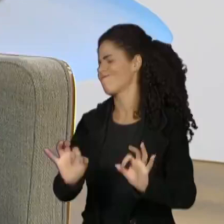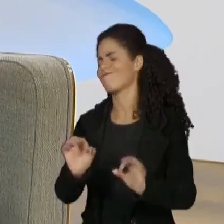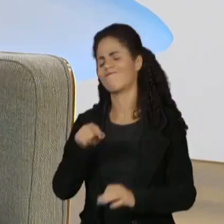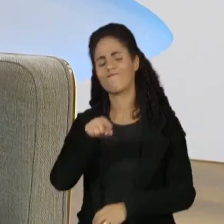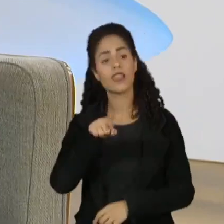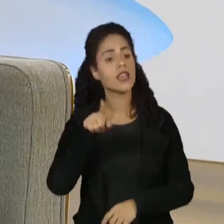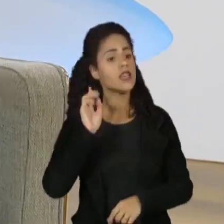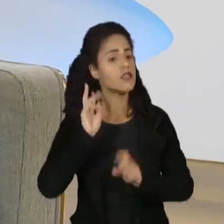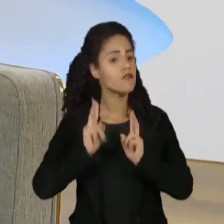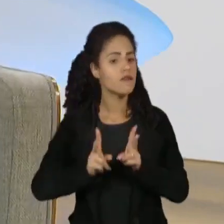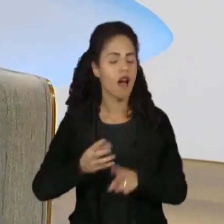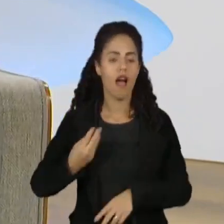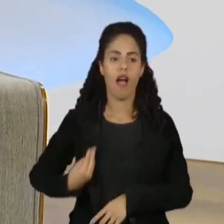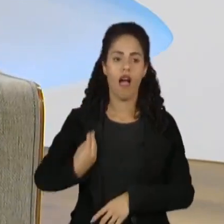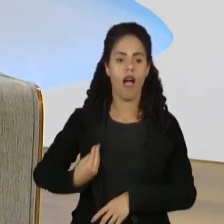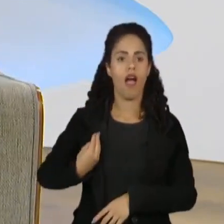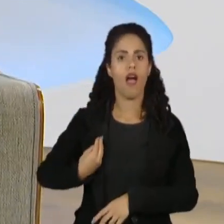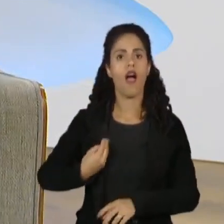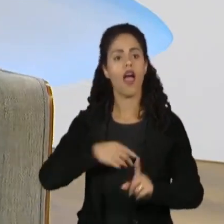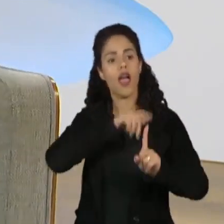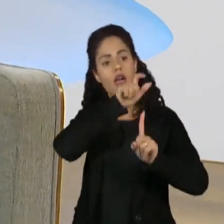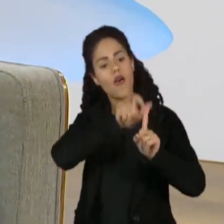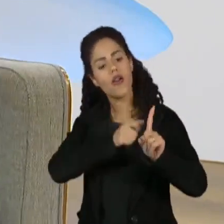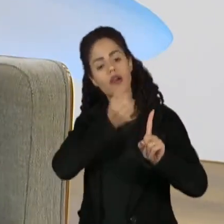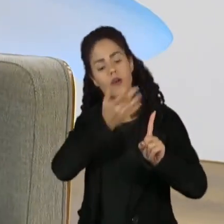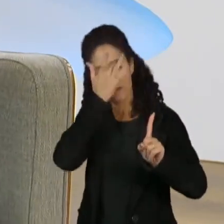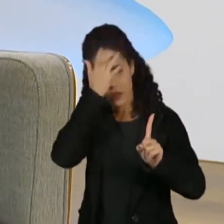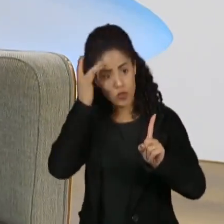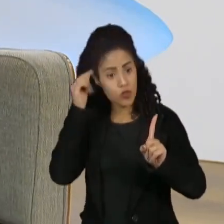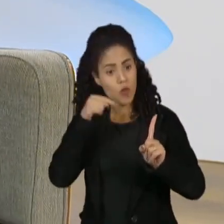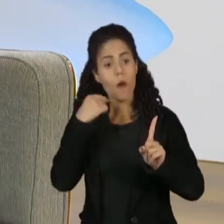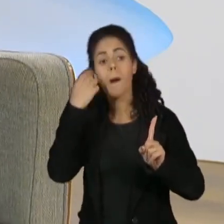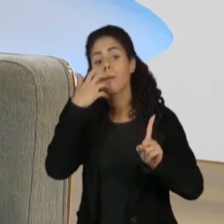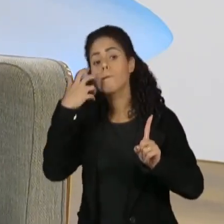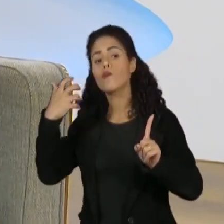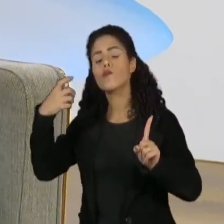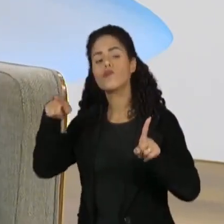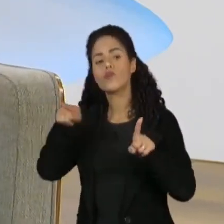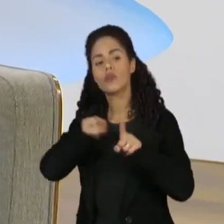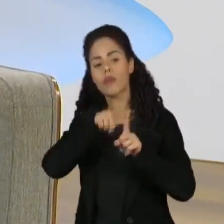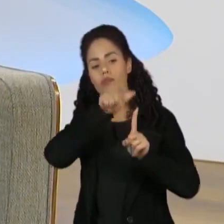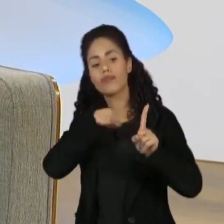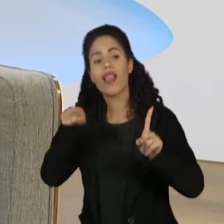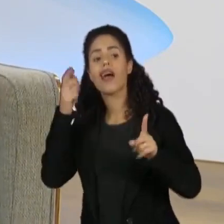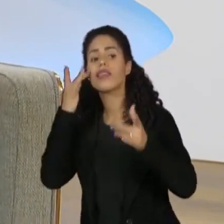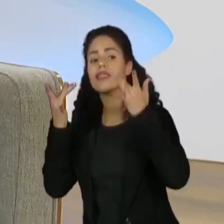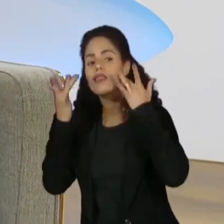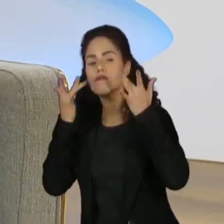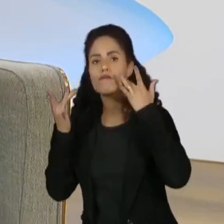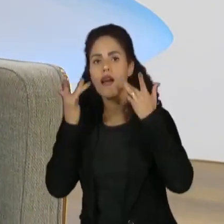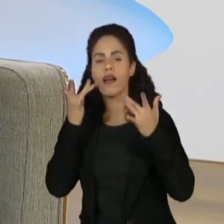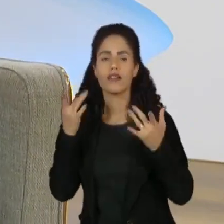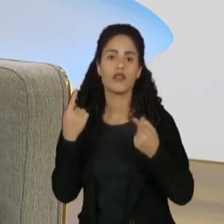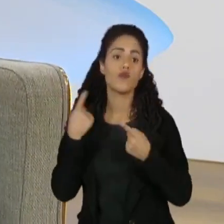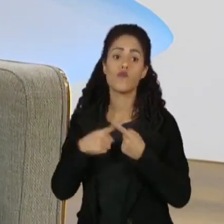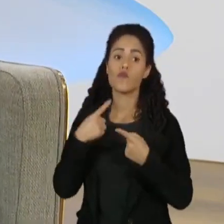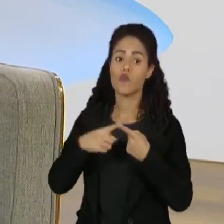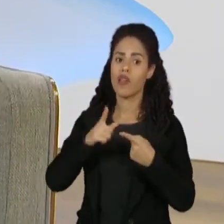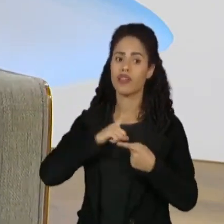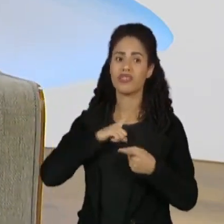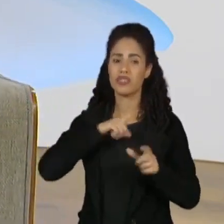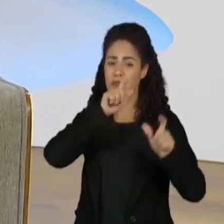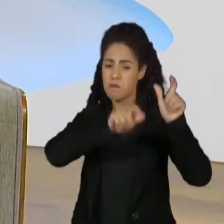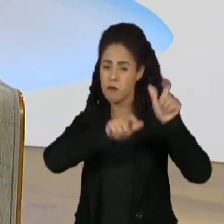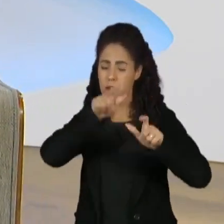assim. Mesmo vivendo um músico, né? Eu fazia o Chet Baker. Era o anti-músico, porque tinha